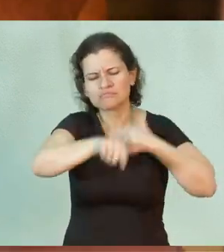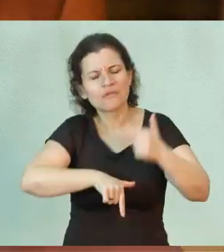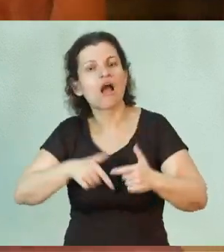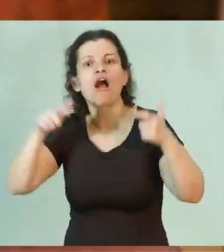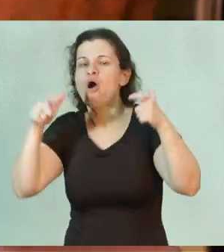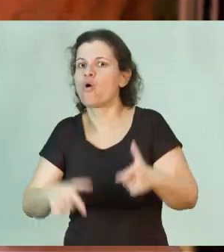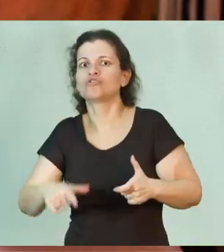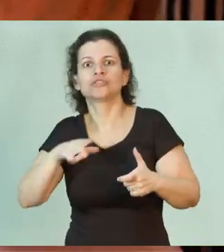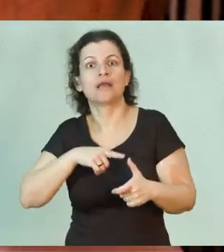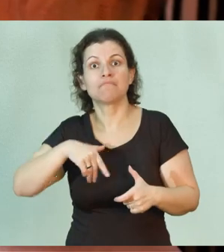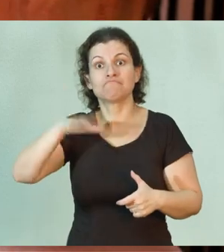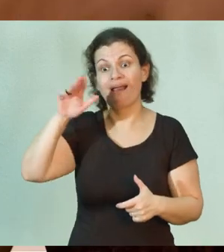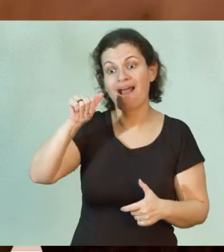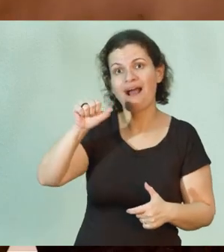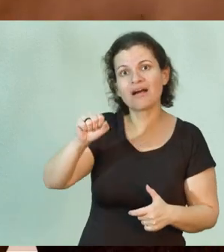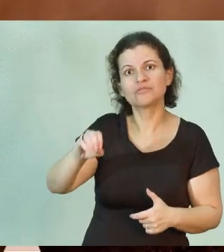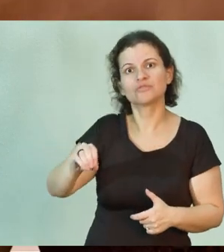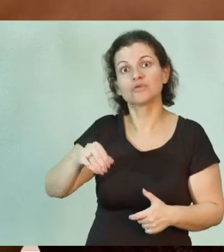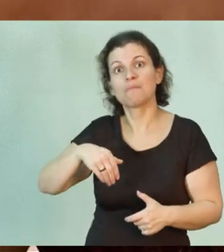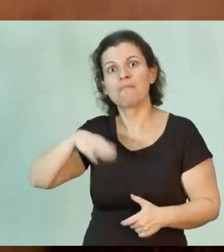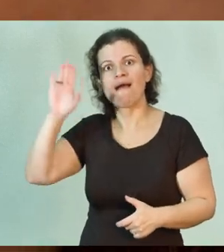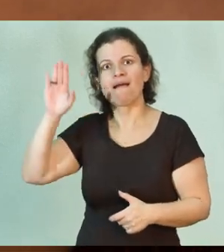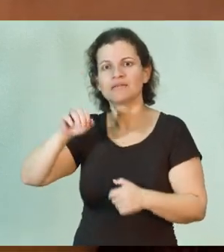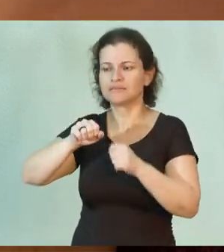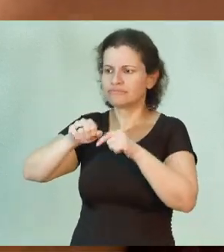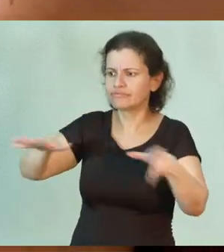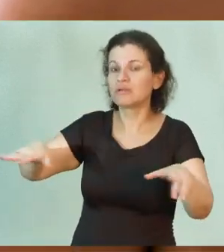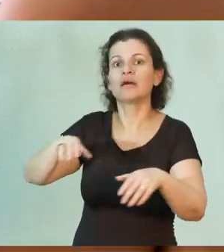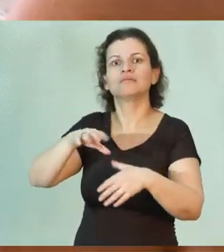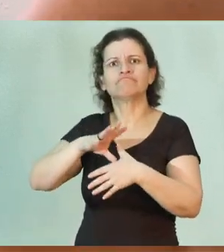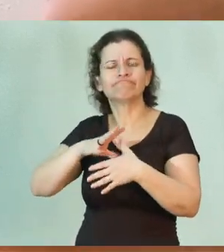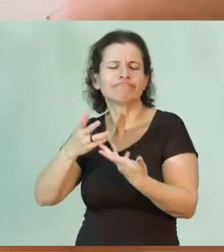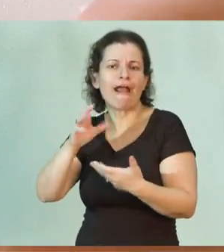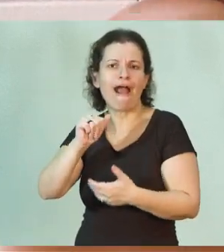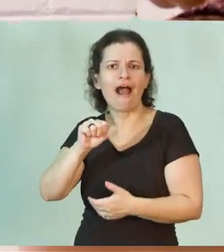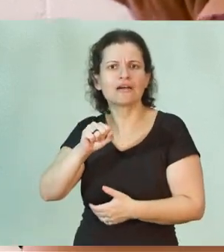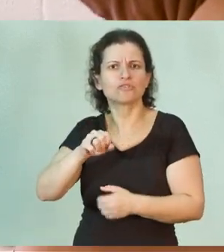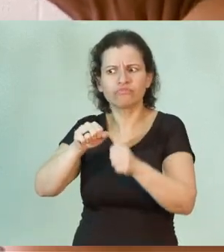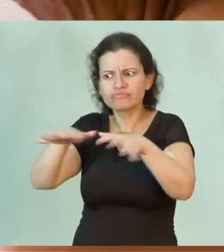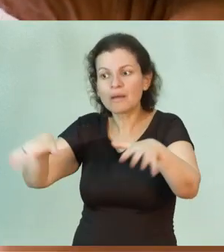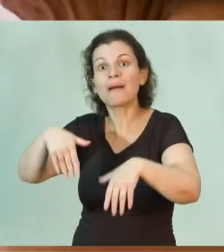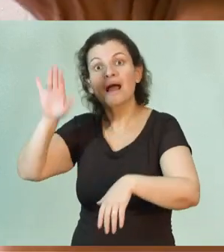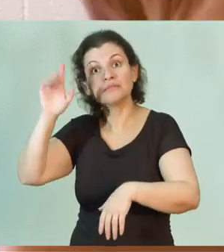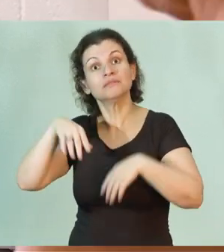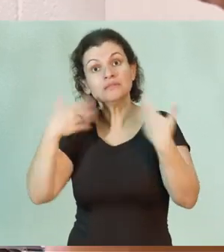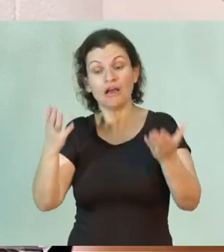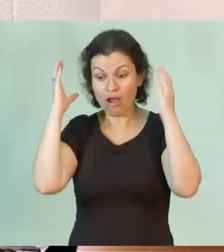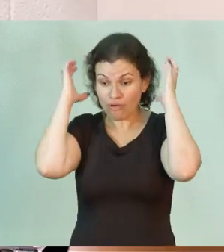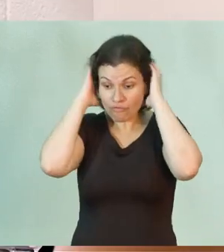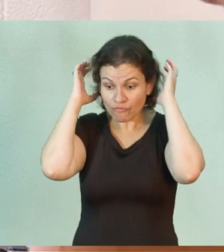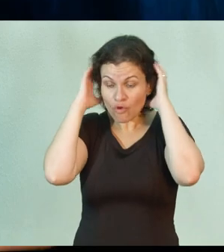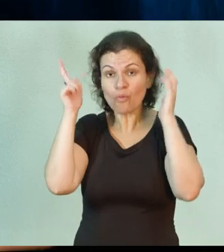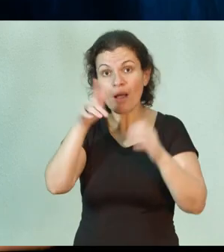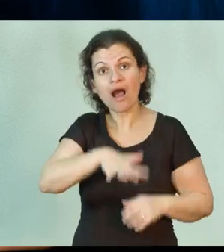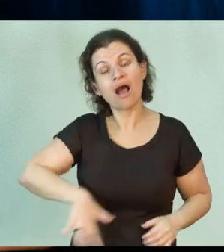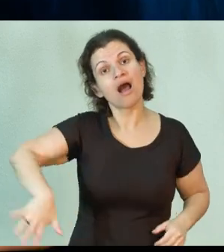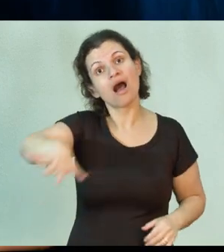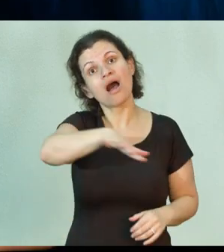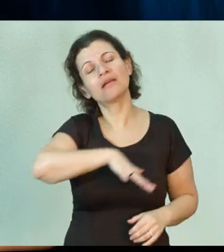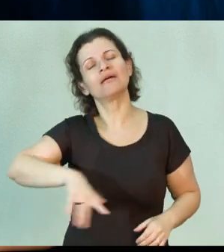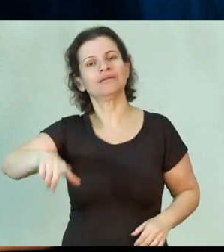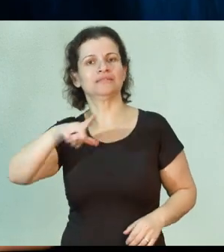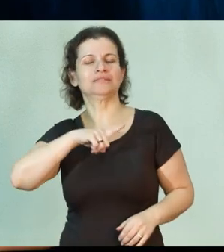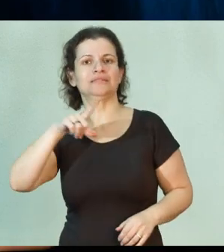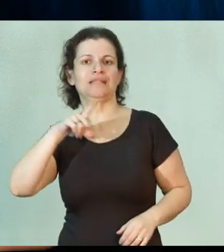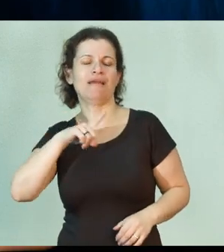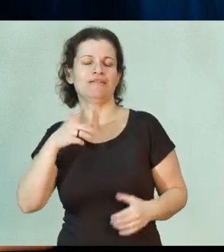tem mais casos, mais epidemiologia dos casos. E a fonodologia, ela é uma área que abrange